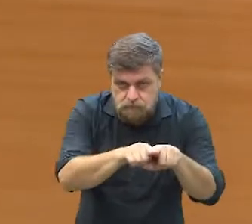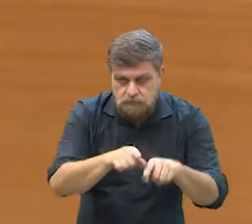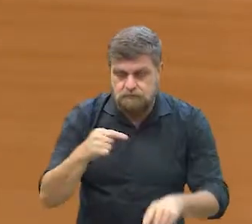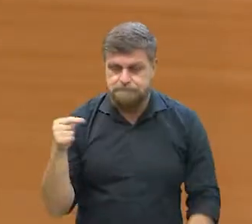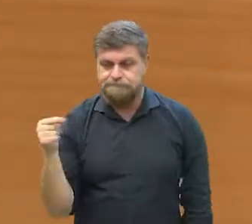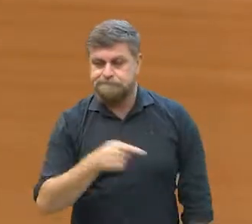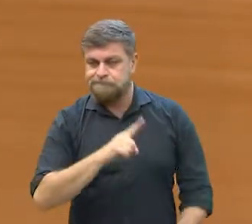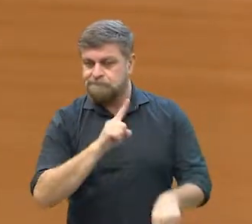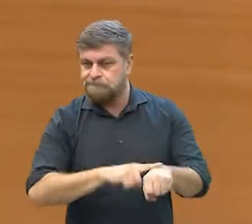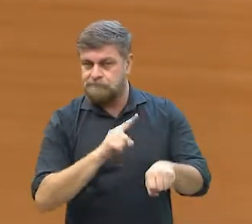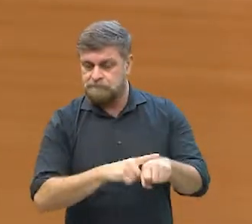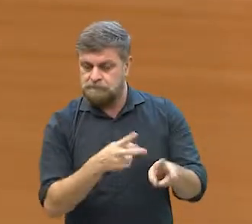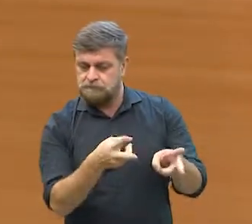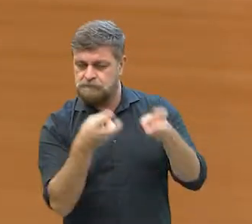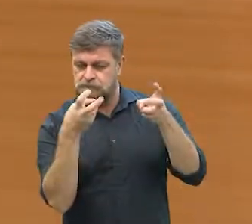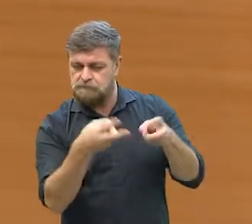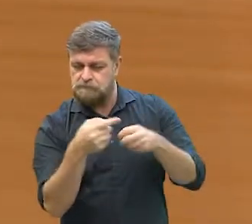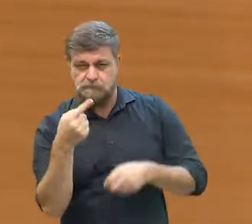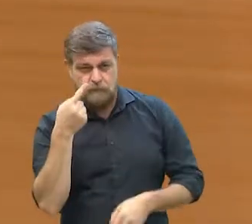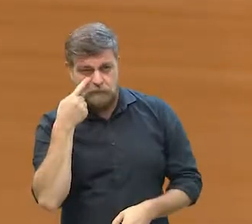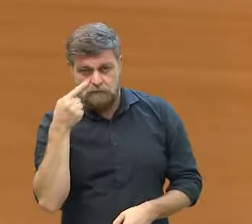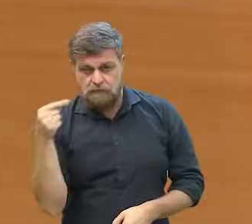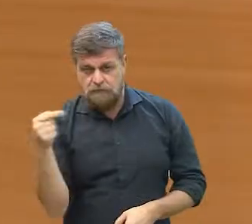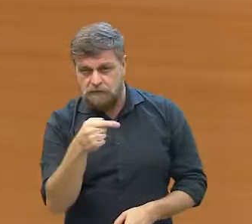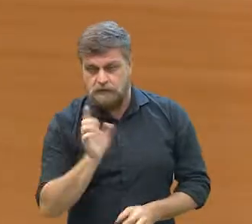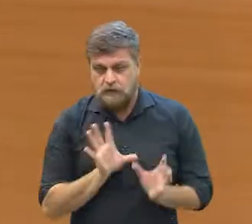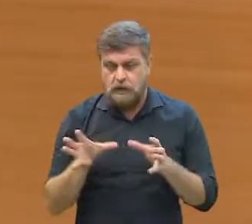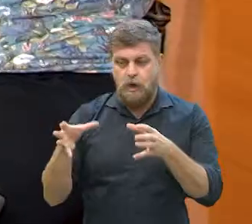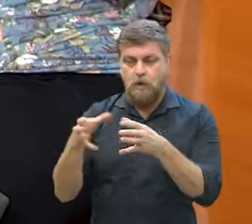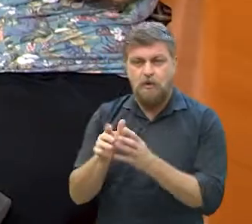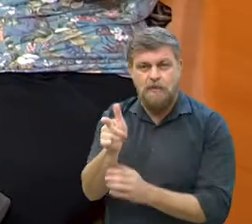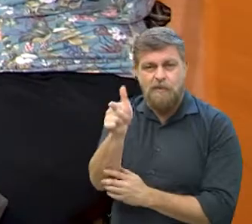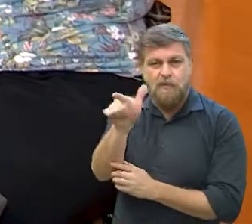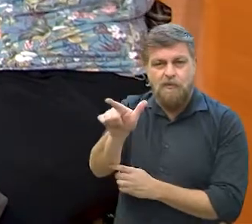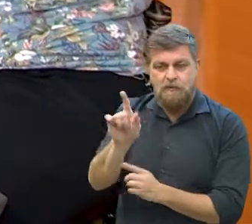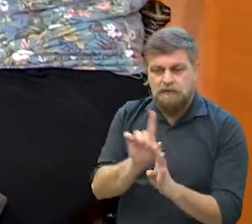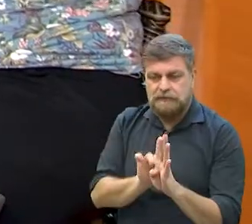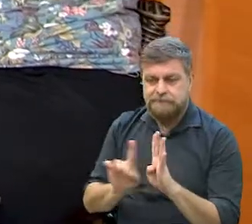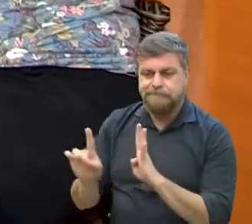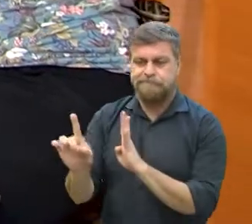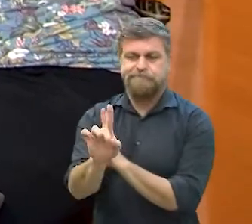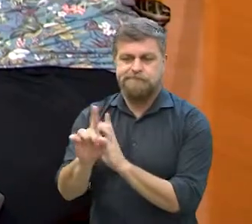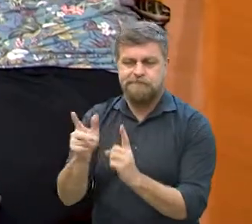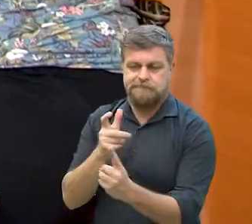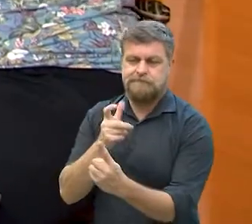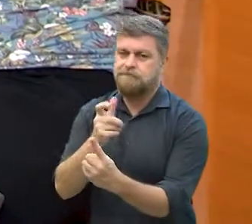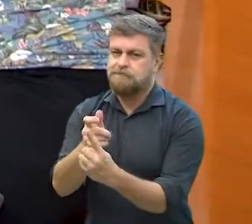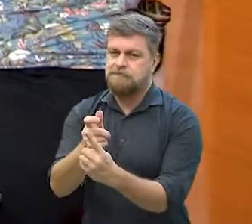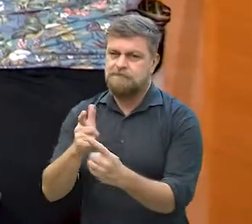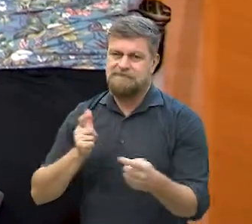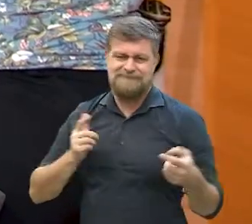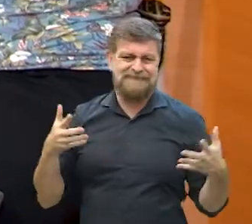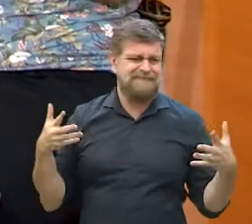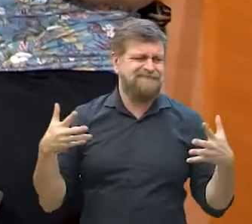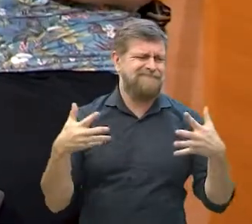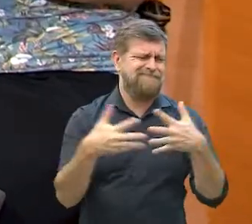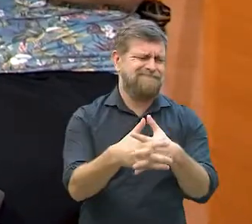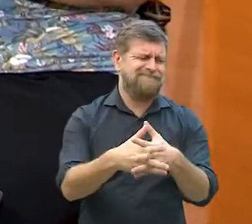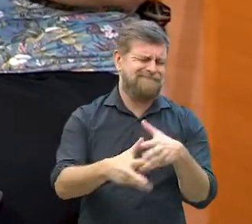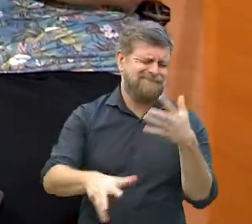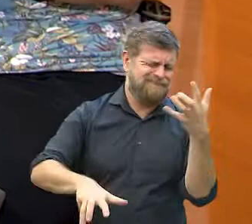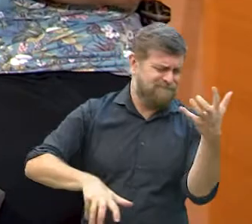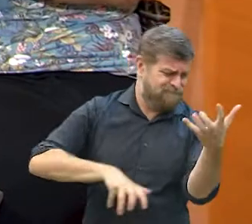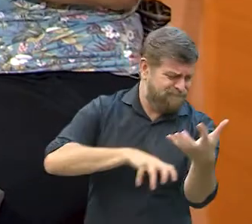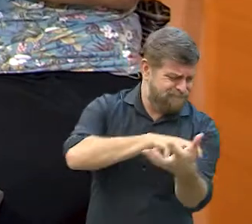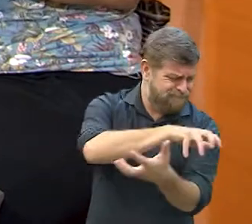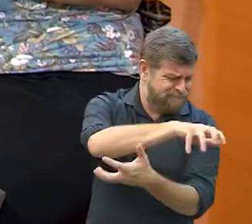integralidade, e, ao mesmo tempo, a gente tem... Ver que outros grupos estão, né, passando à frente. Então, assim, é um desastre